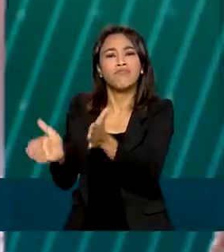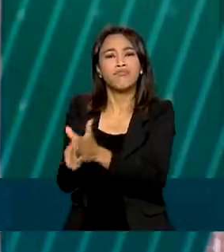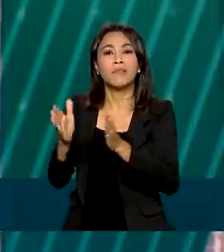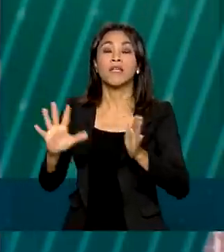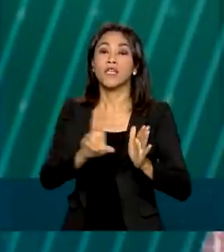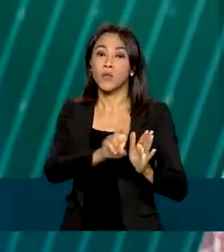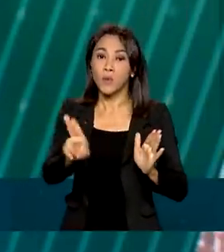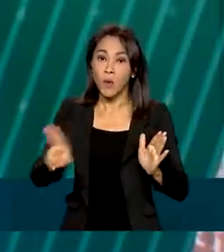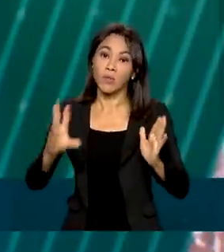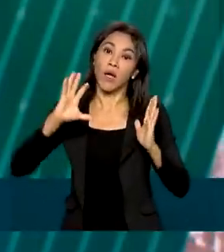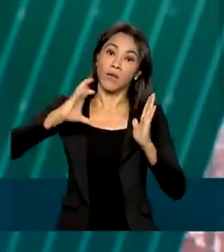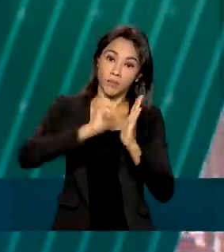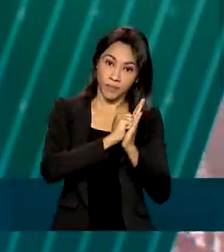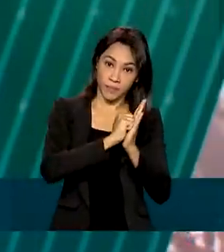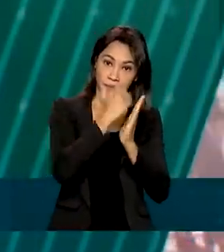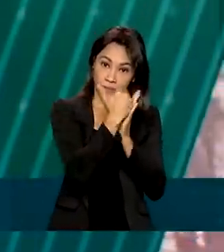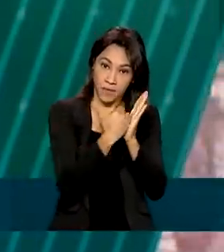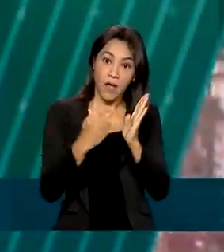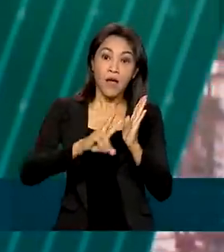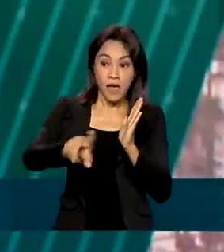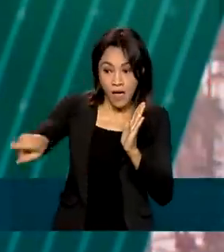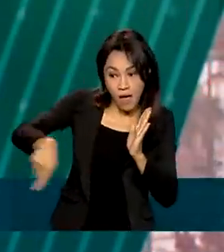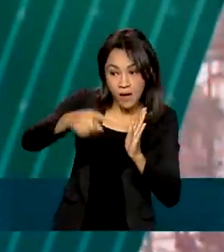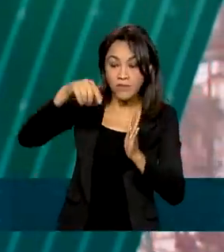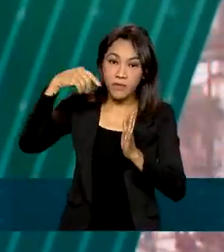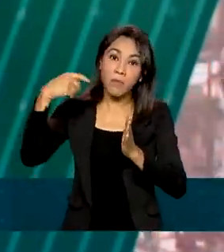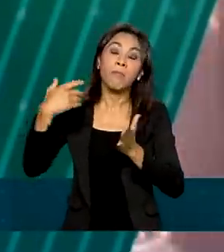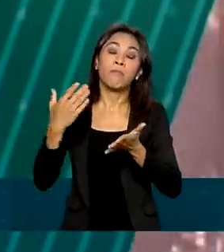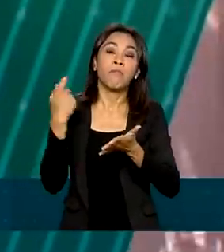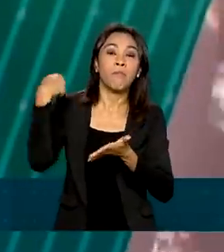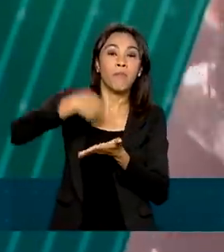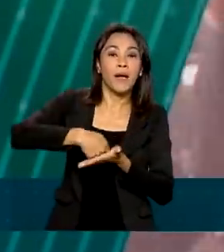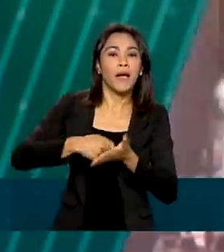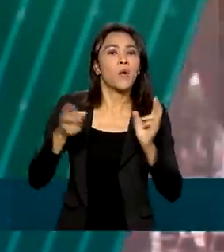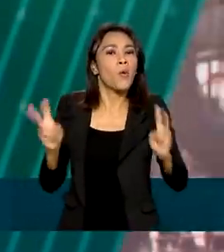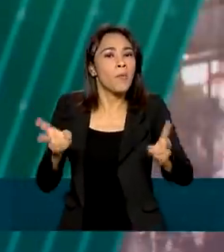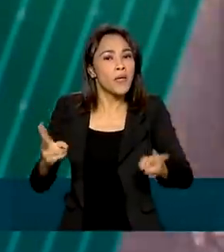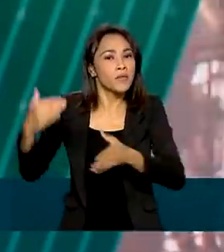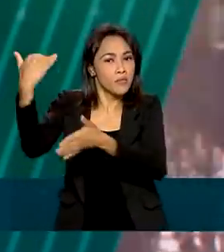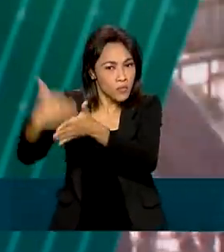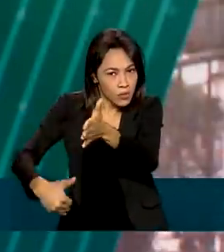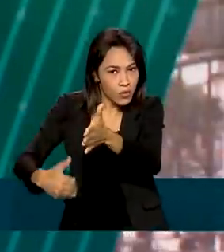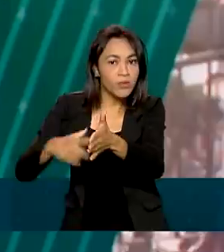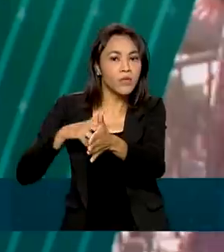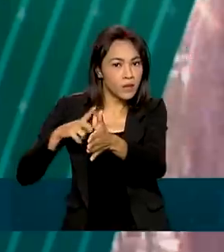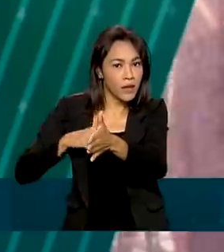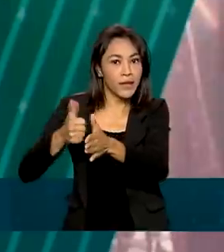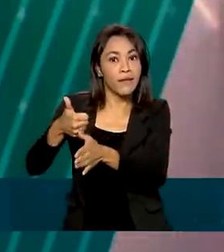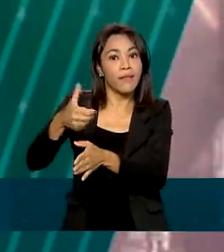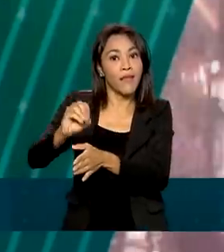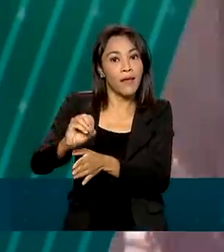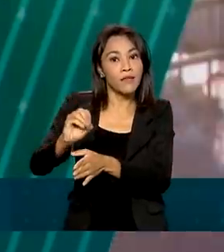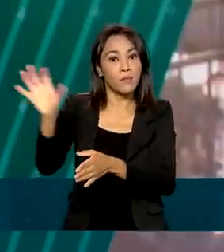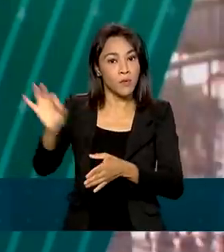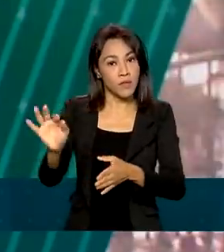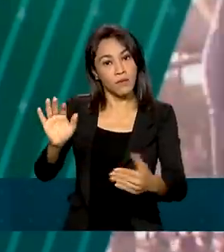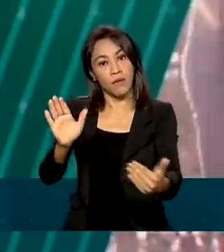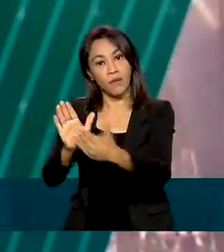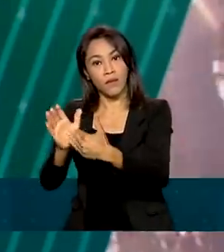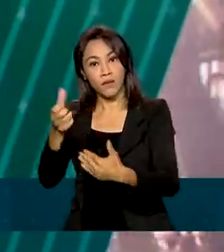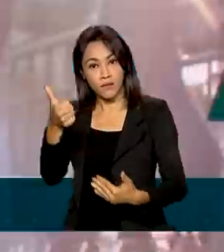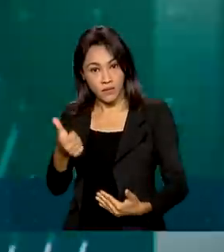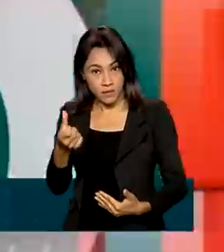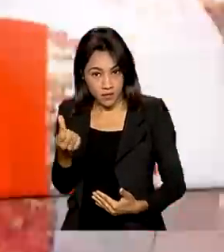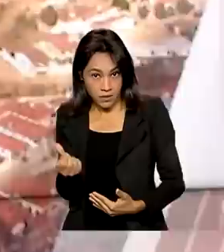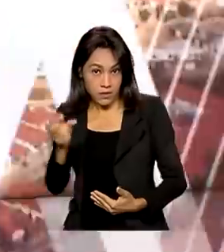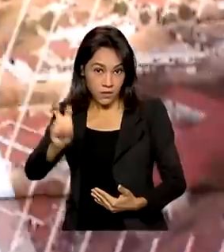tarifa social vão pagar as bandeiras com os mesmos descontos que já possuem de 10% a 65% dependendo